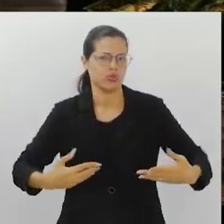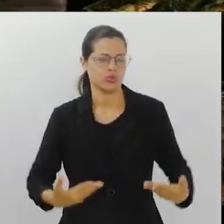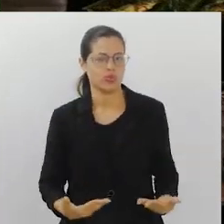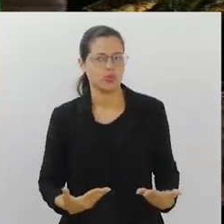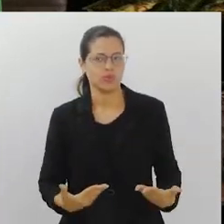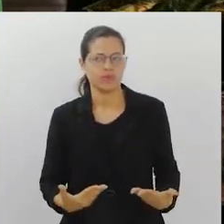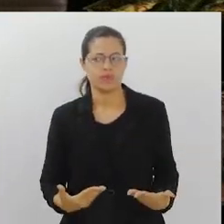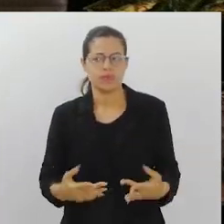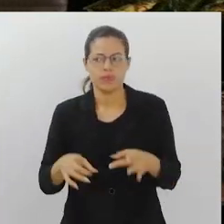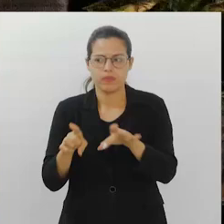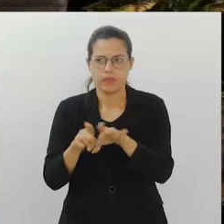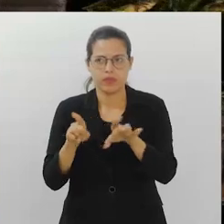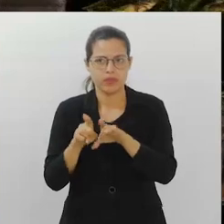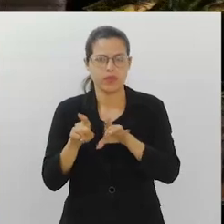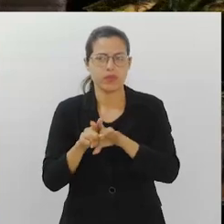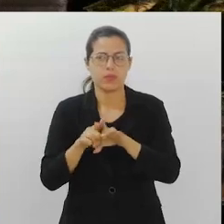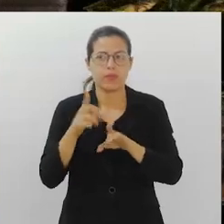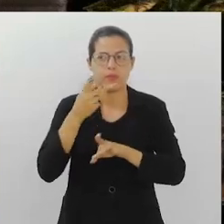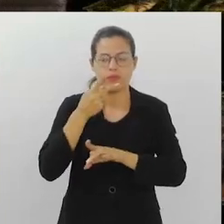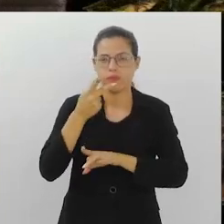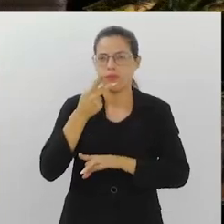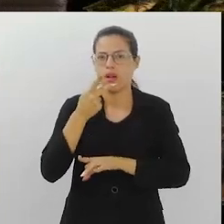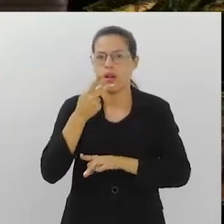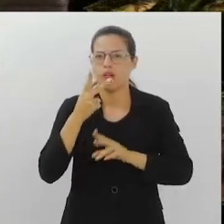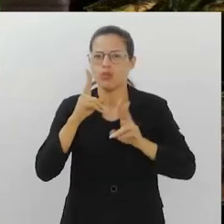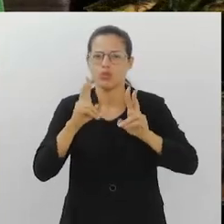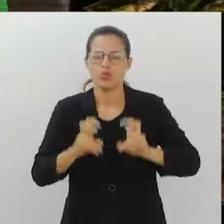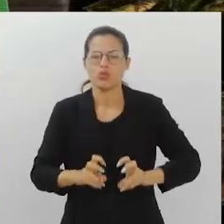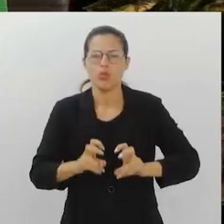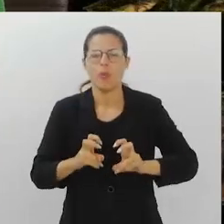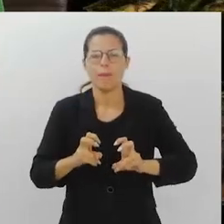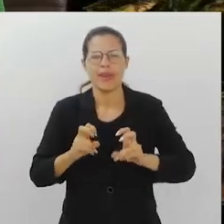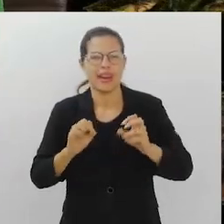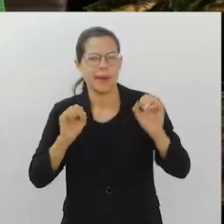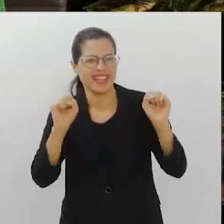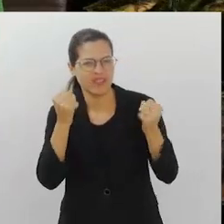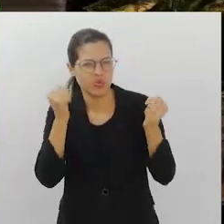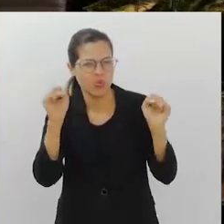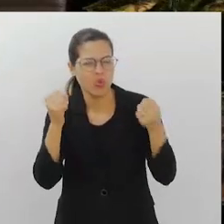também, nesse sentido, fala da questão da automação,